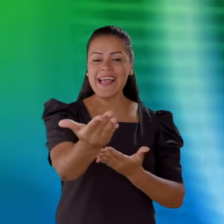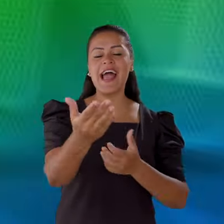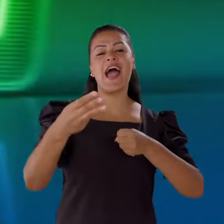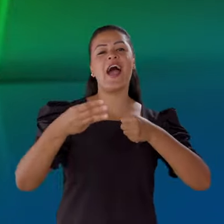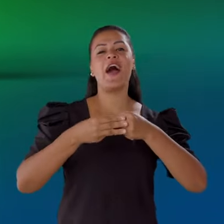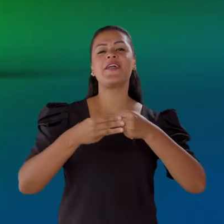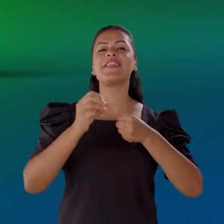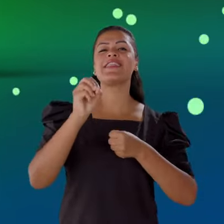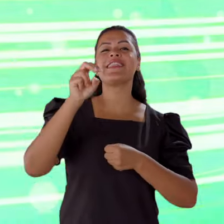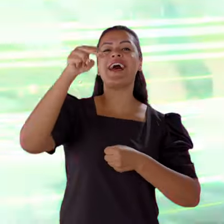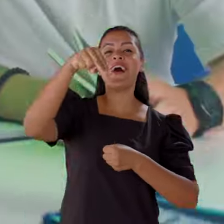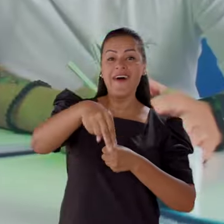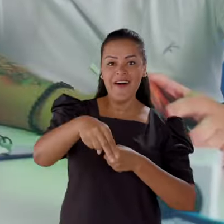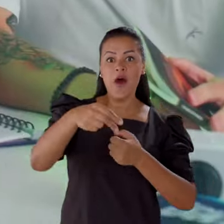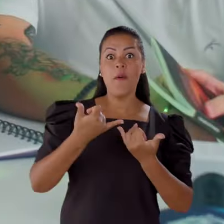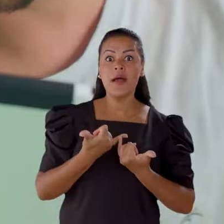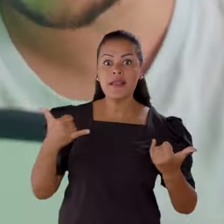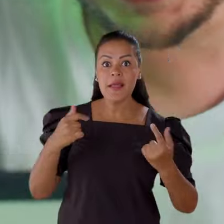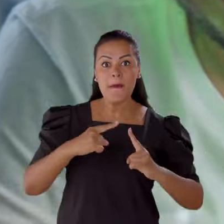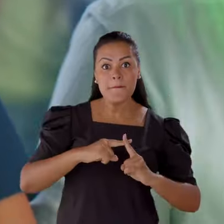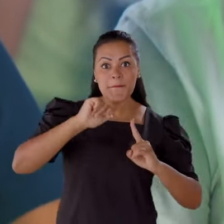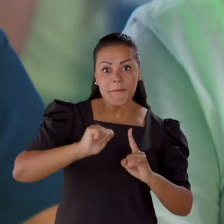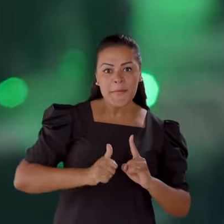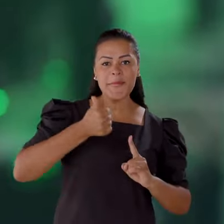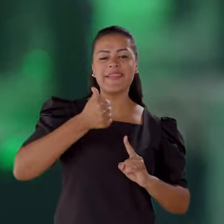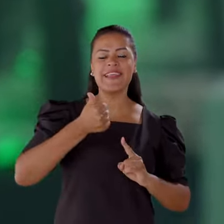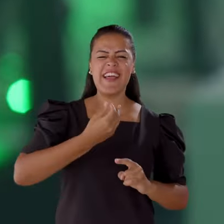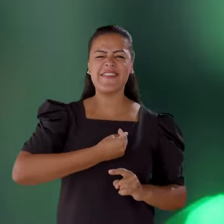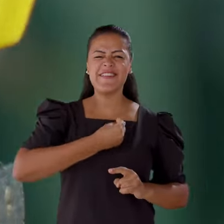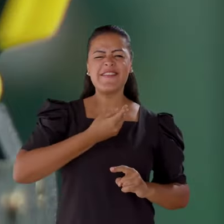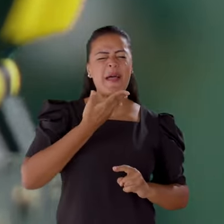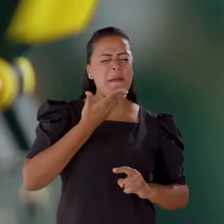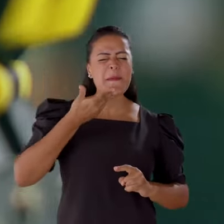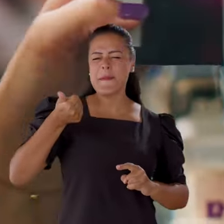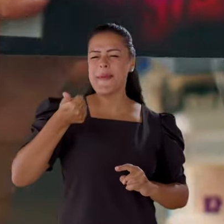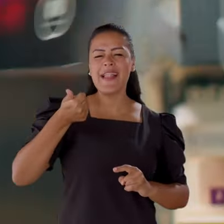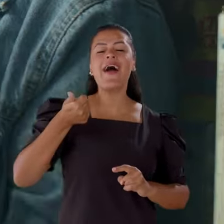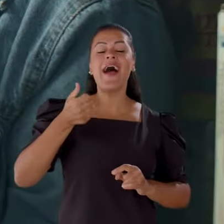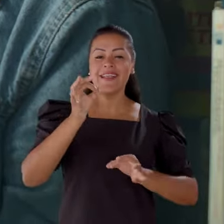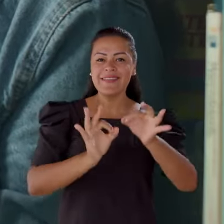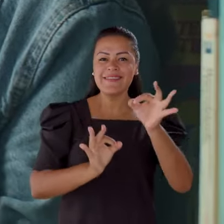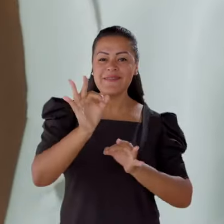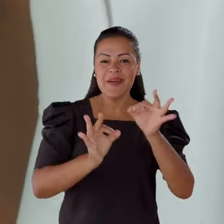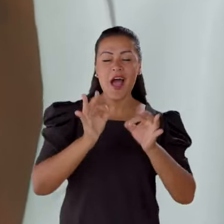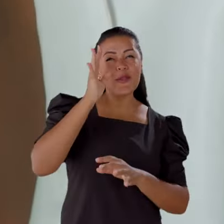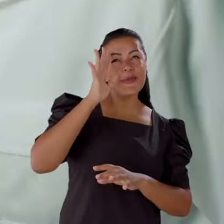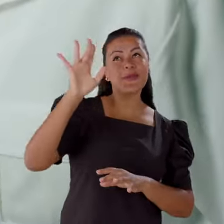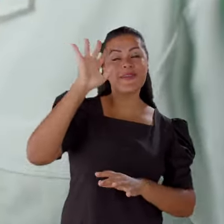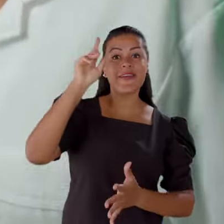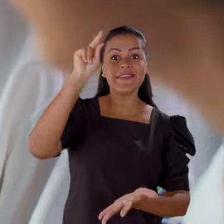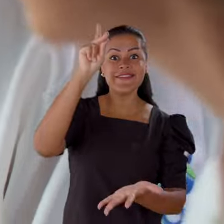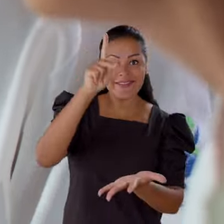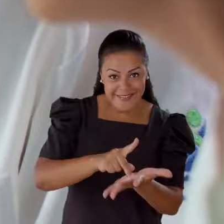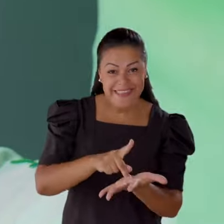A UNOESC tá ONU. Uma energia positiva pra você viver os melhores anos da sua vida e se preparar pra realizar todos os seus